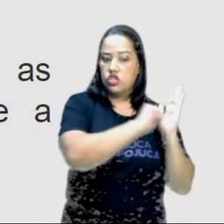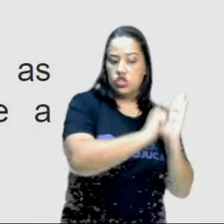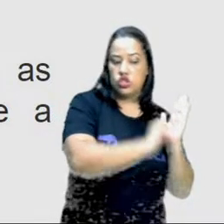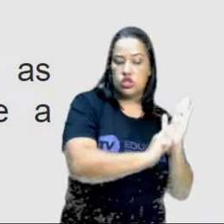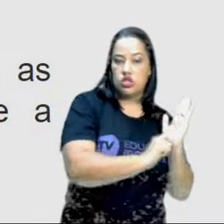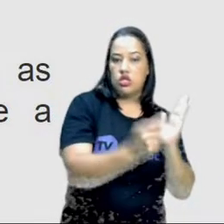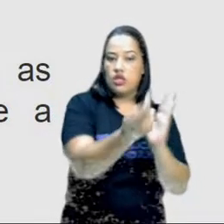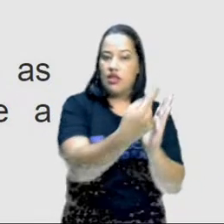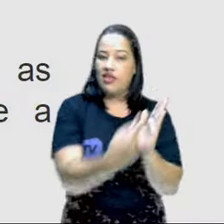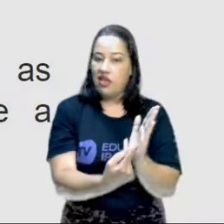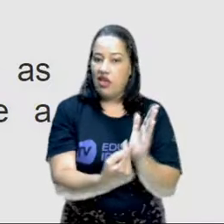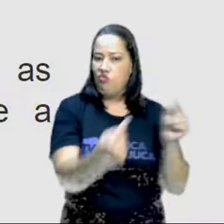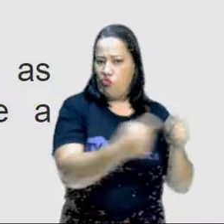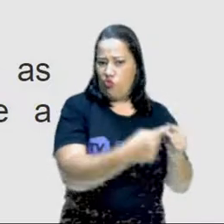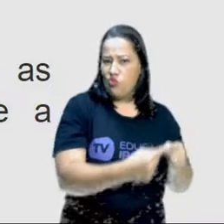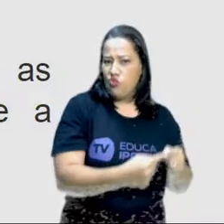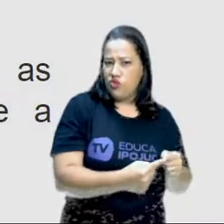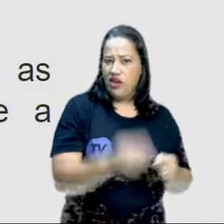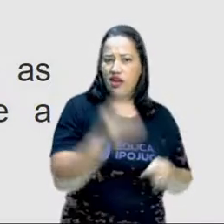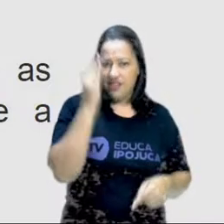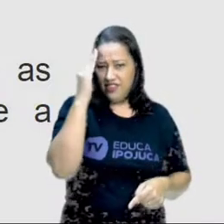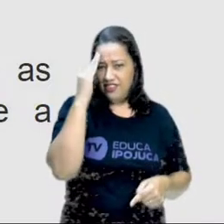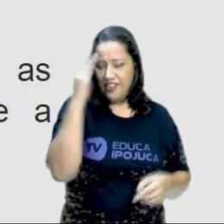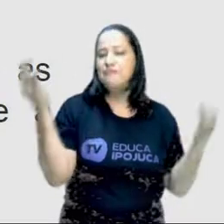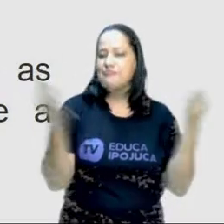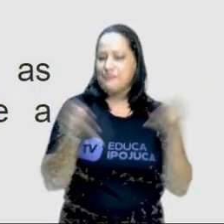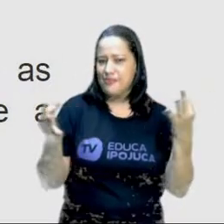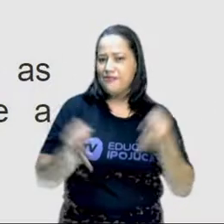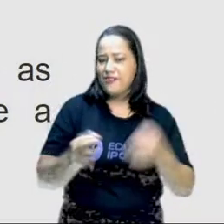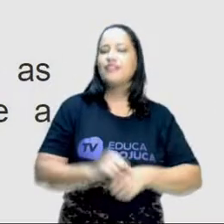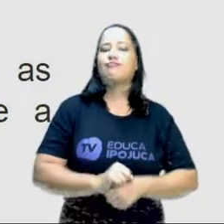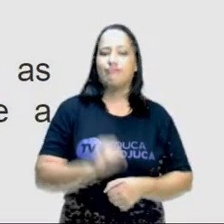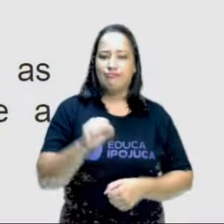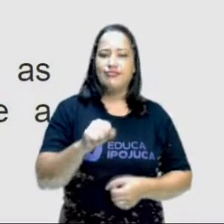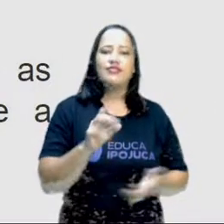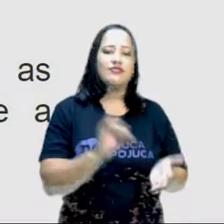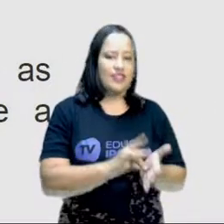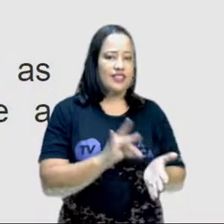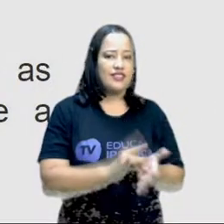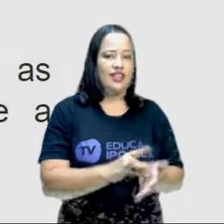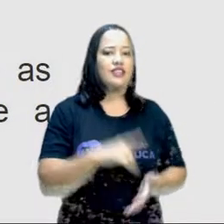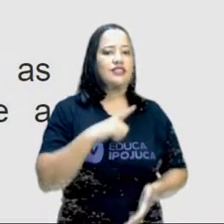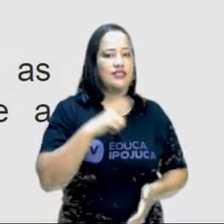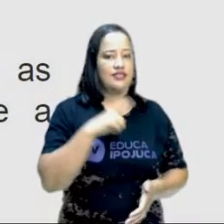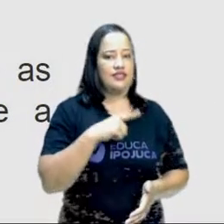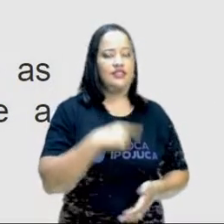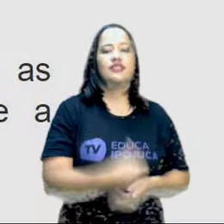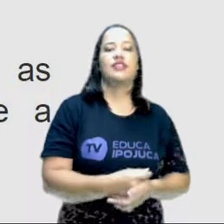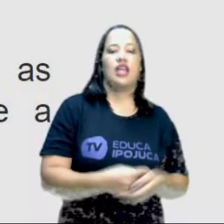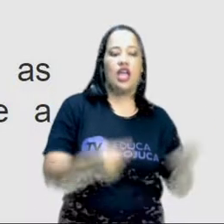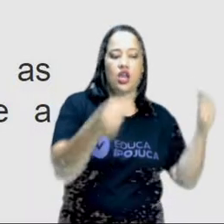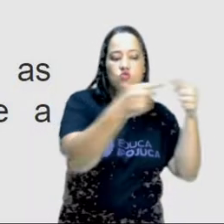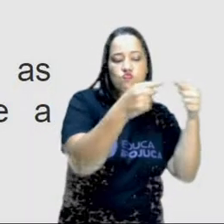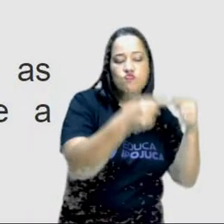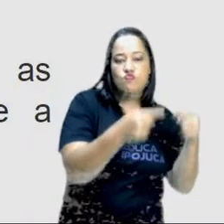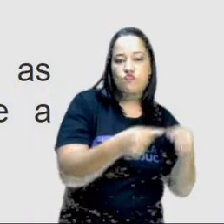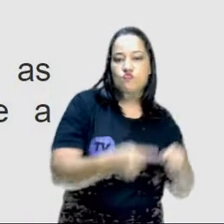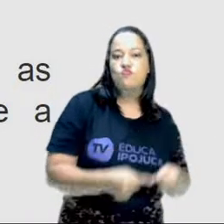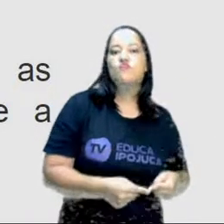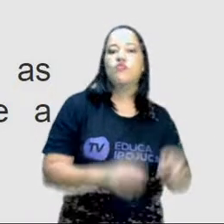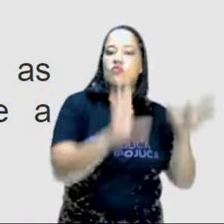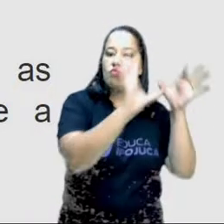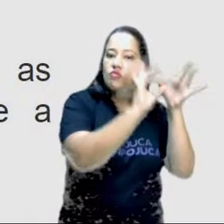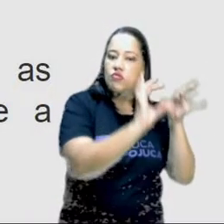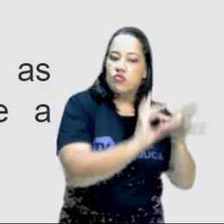Conseguiu entender? Perfeito. É isso aí. Existe uma relação sim. Um complementa o outro nas